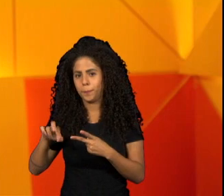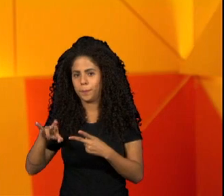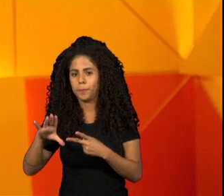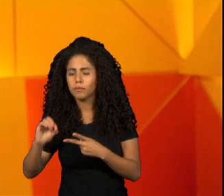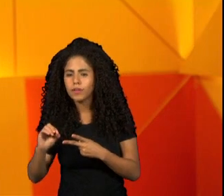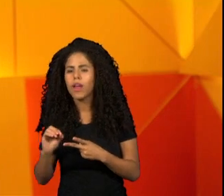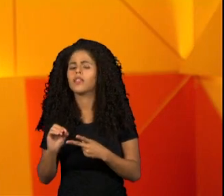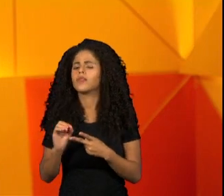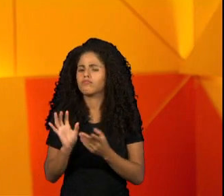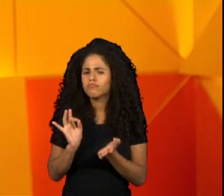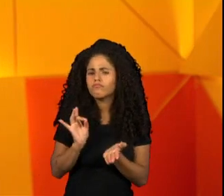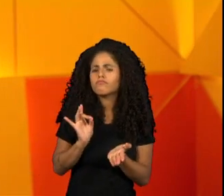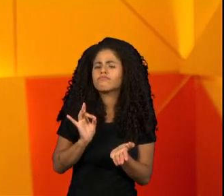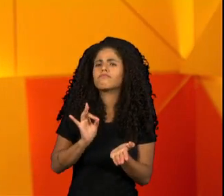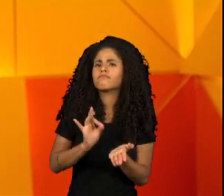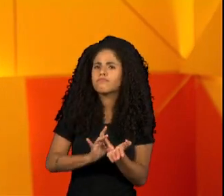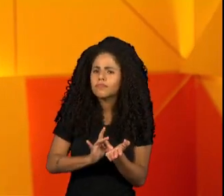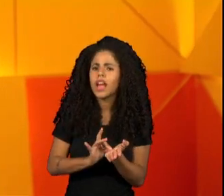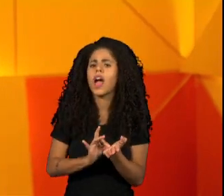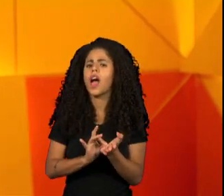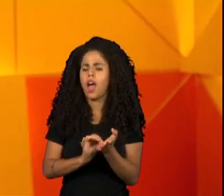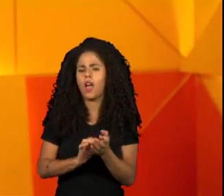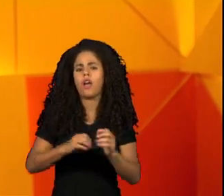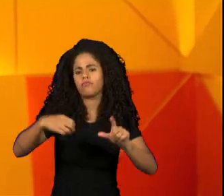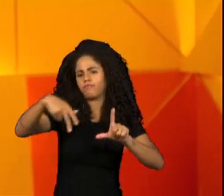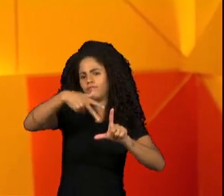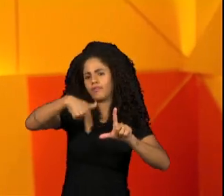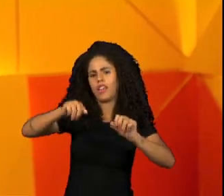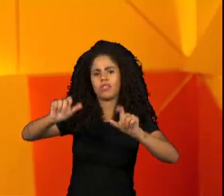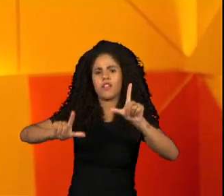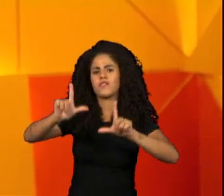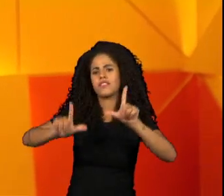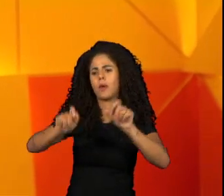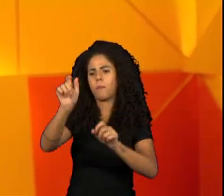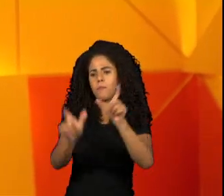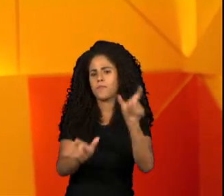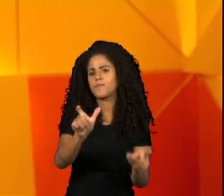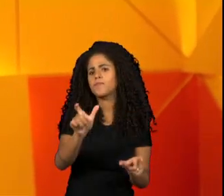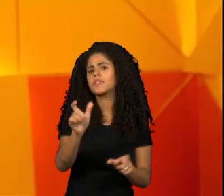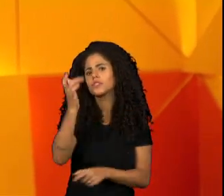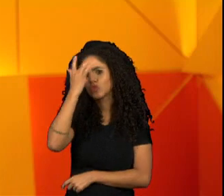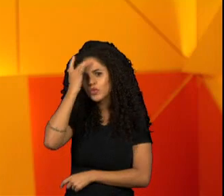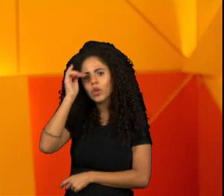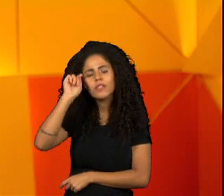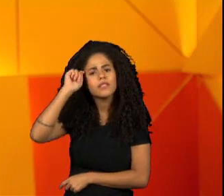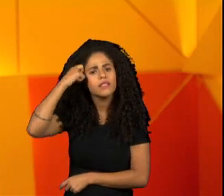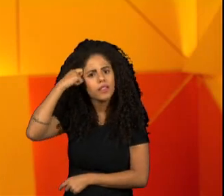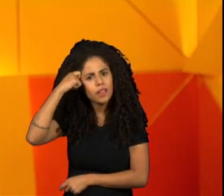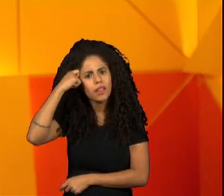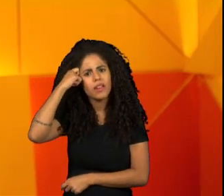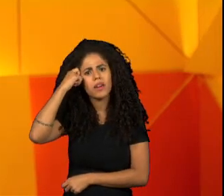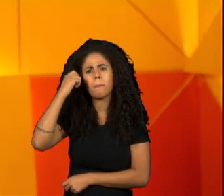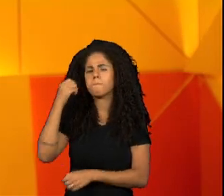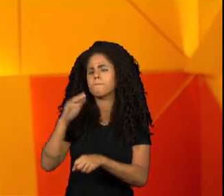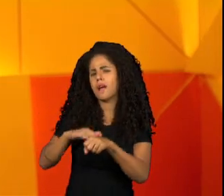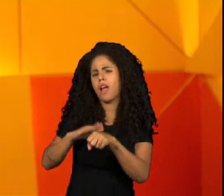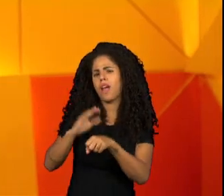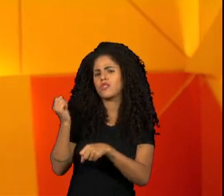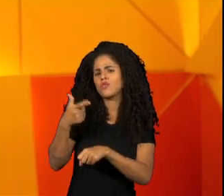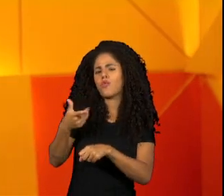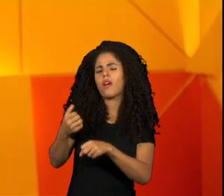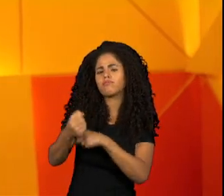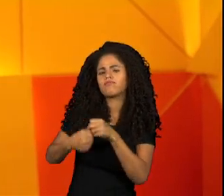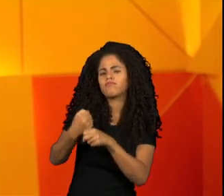realidade. Há mais negros na TV hoje em dia, em comparação com anos atrás. Só que ainda não é o suficiente para